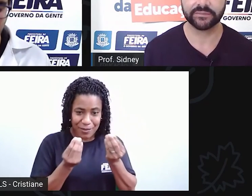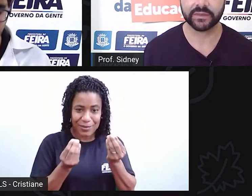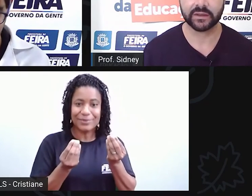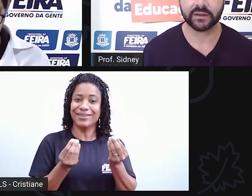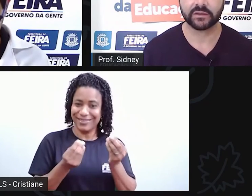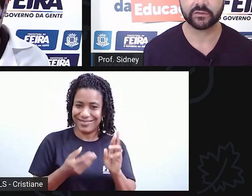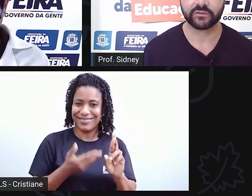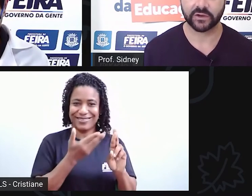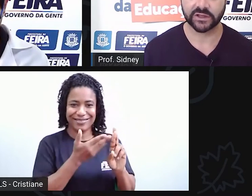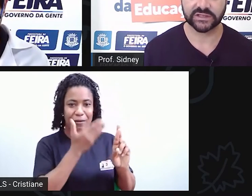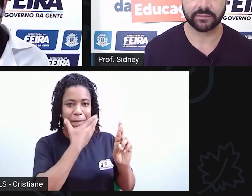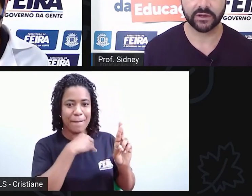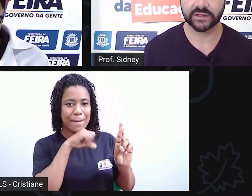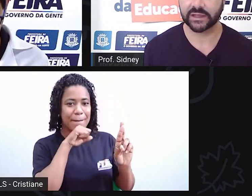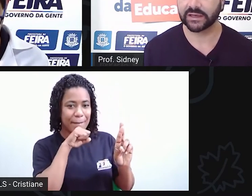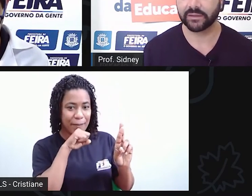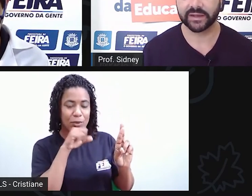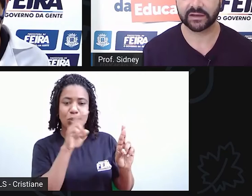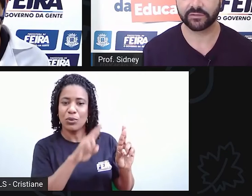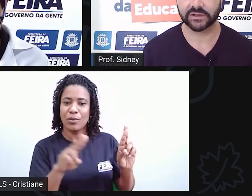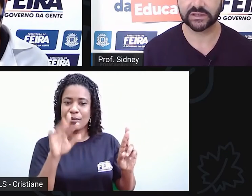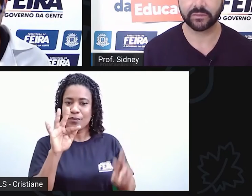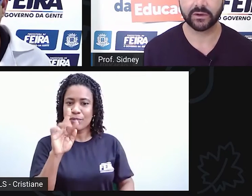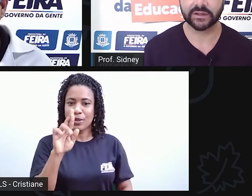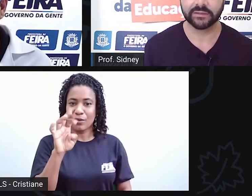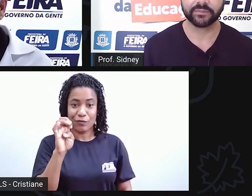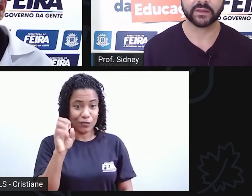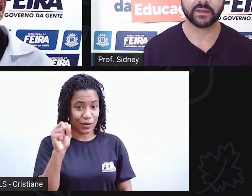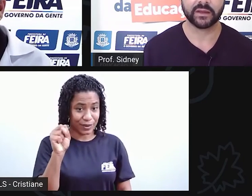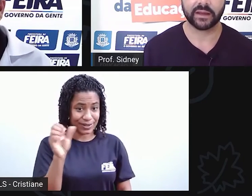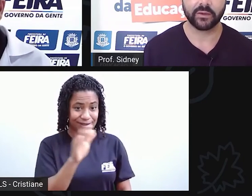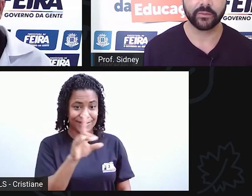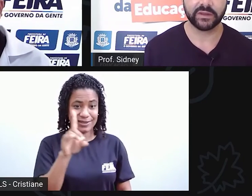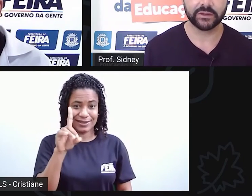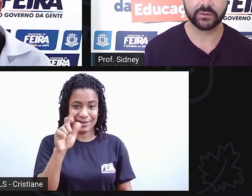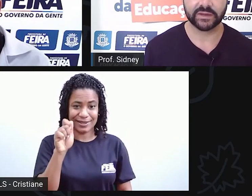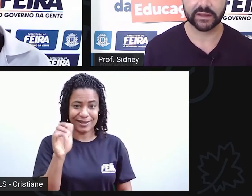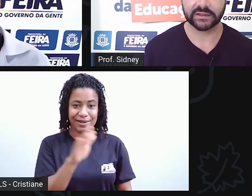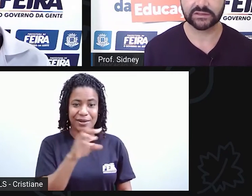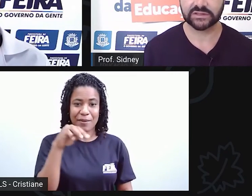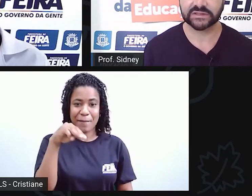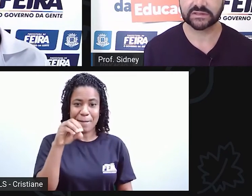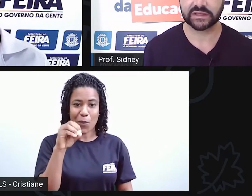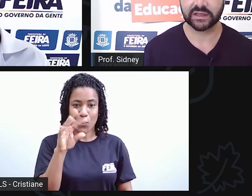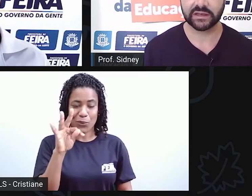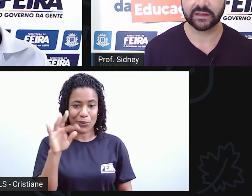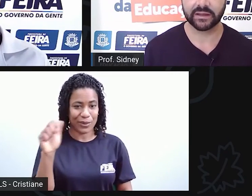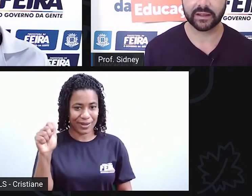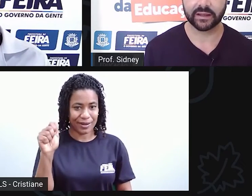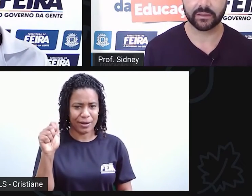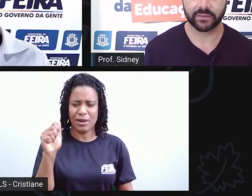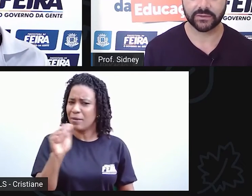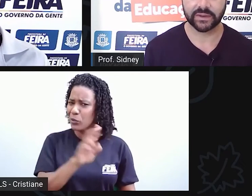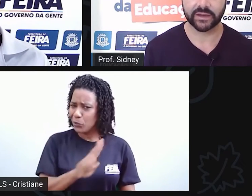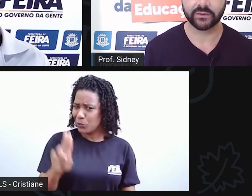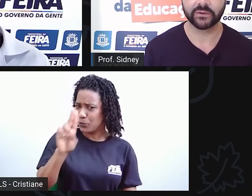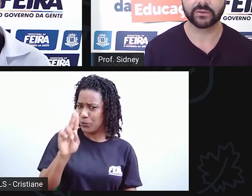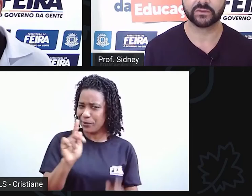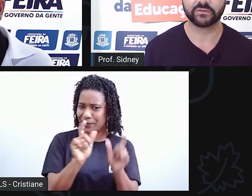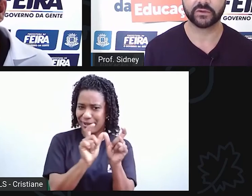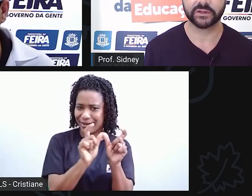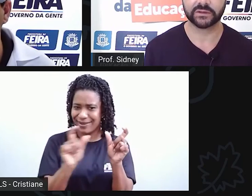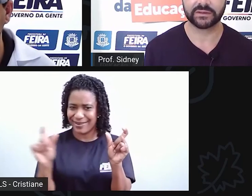de Fros da Mota, que ele não era Fros da Mota. Há um mito, né? Que diz que ele, quando o